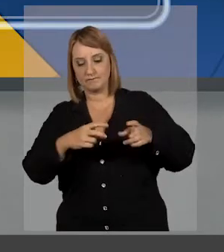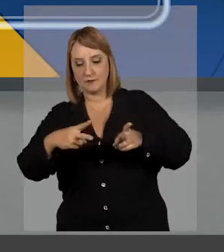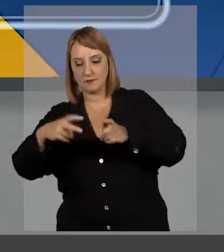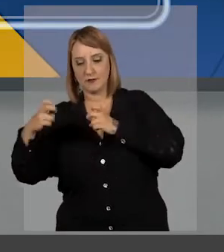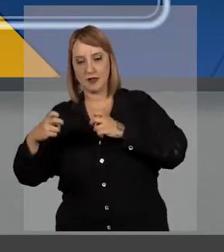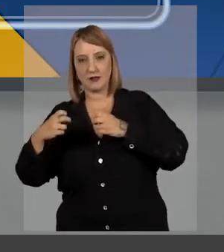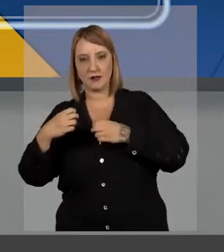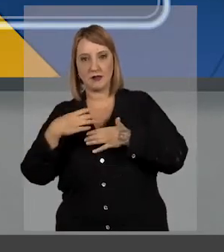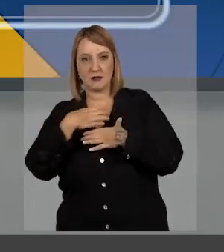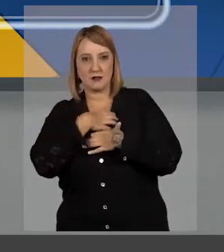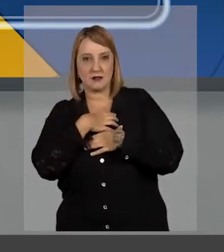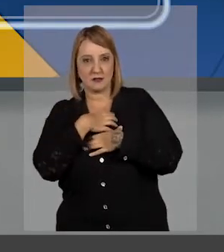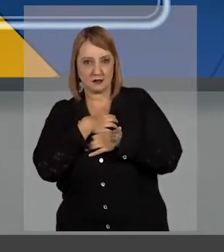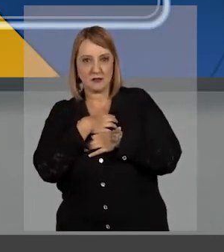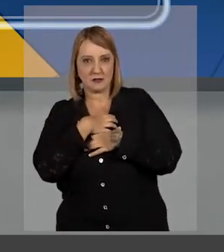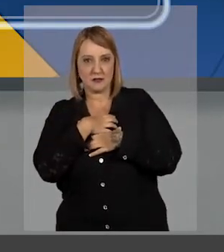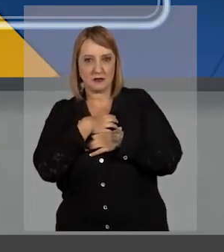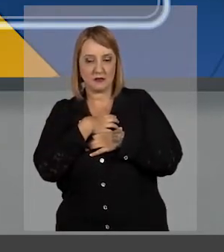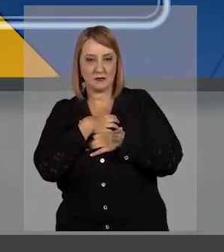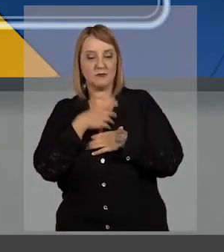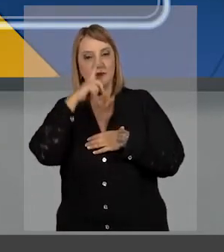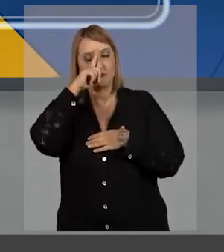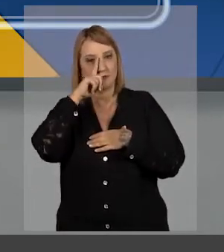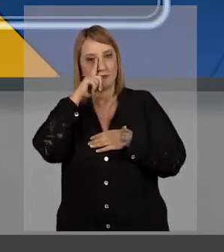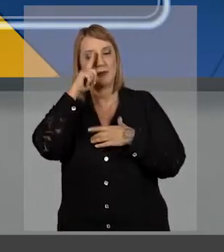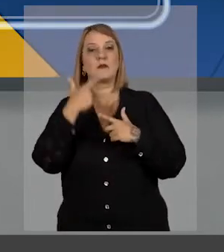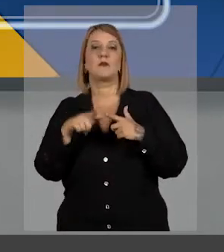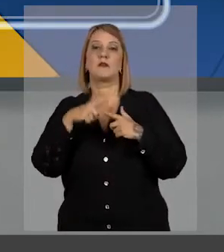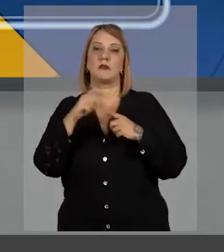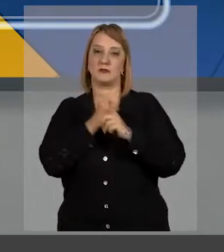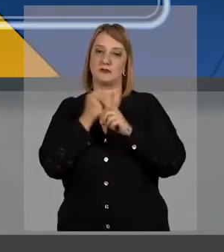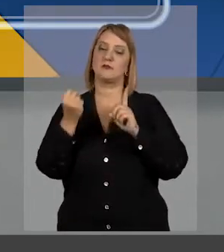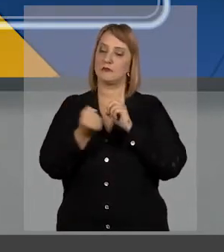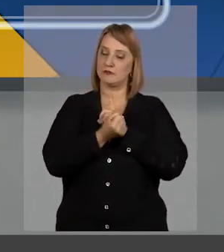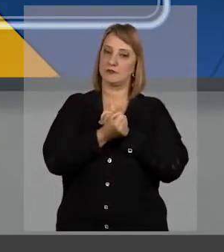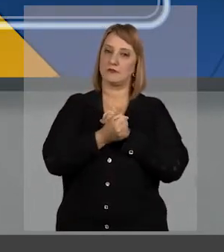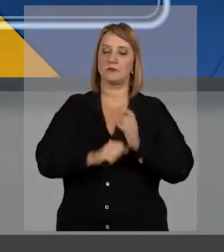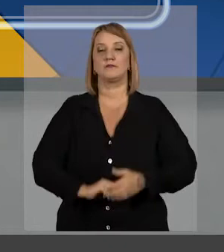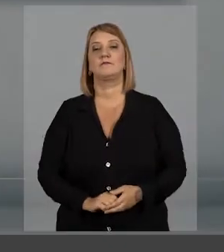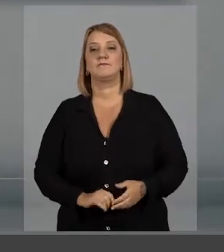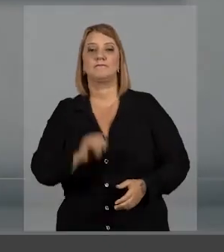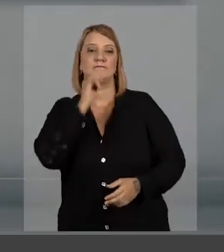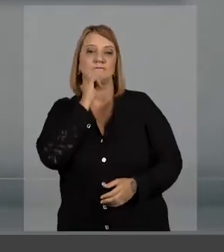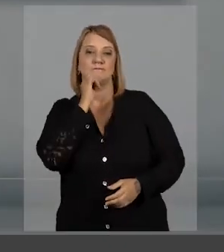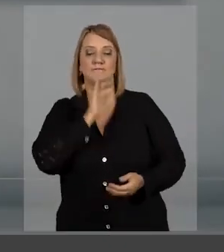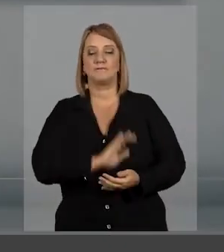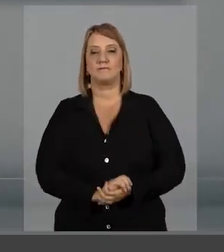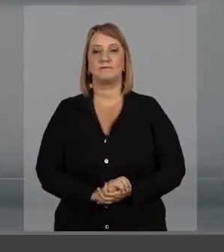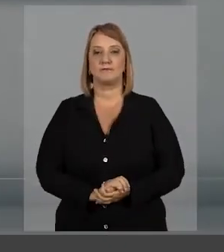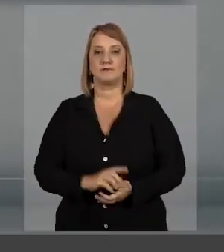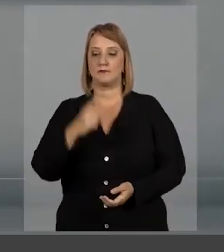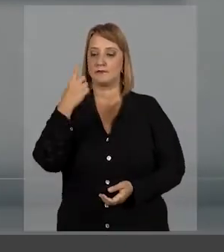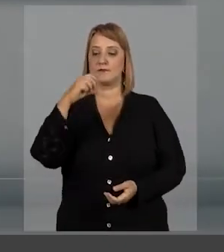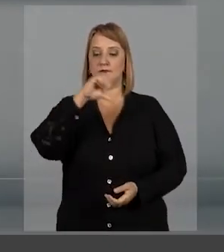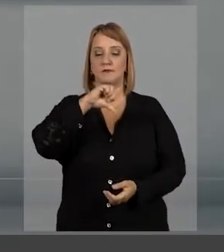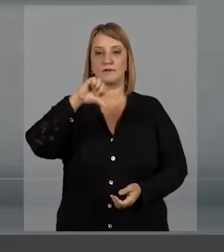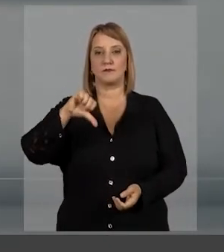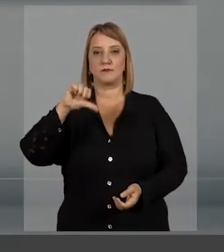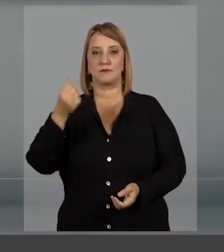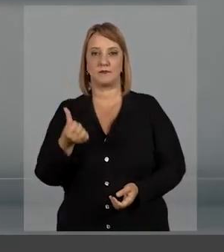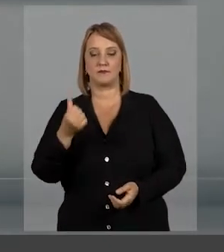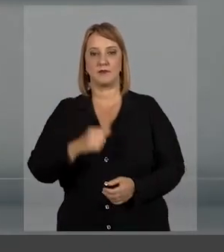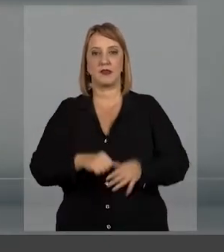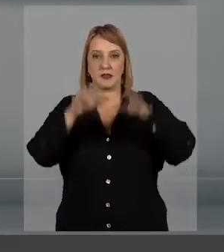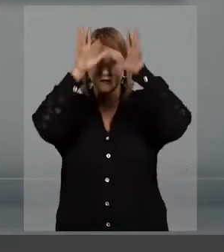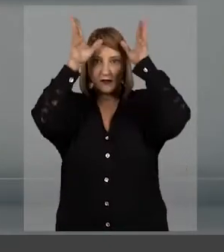o cognitivo e a percepção afetiva pode levar a graves problemas em sociedade. Vamos pegar um exemplo. Em